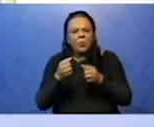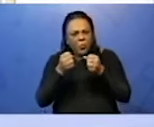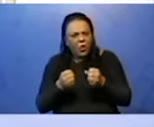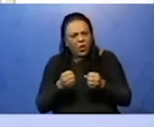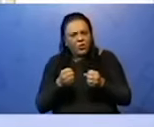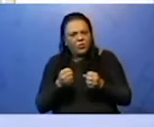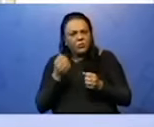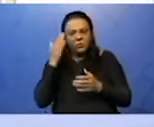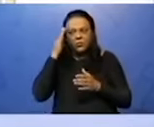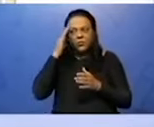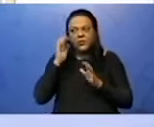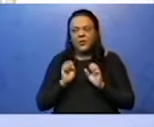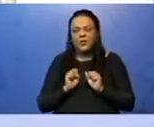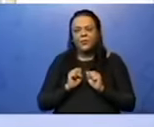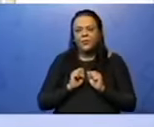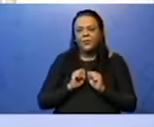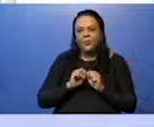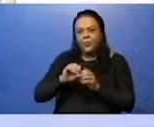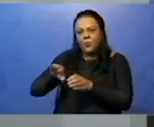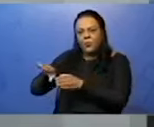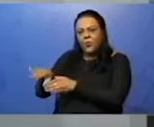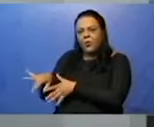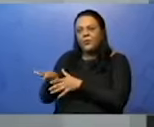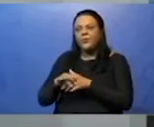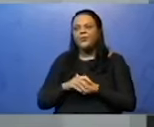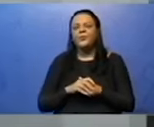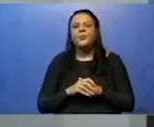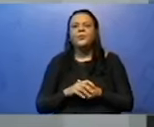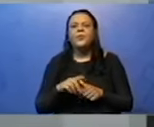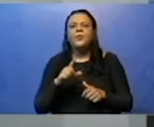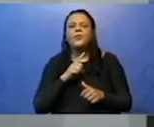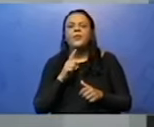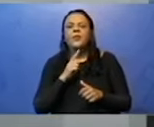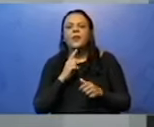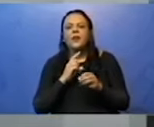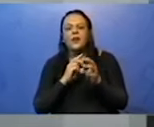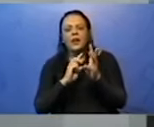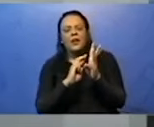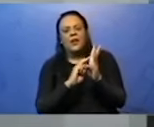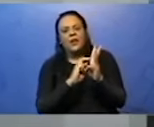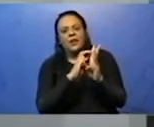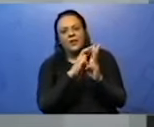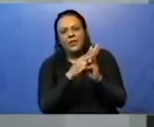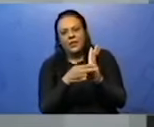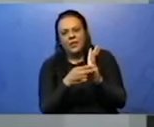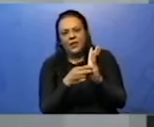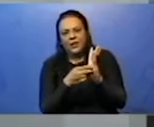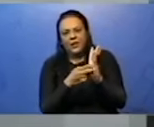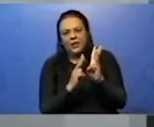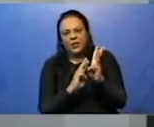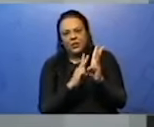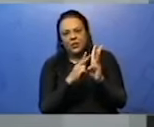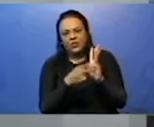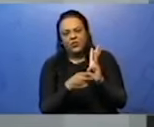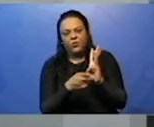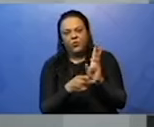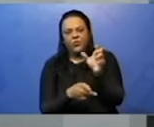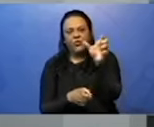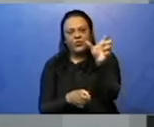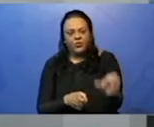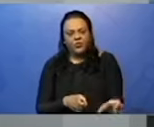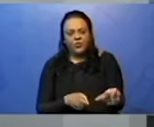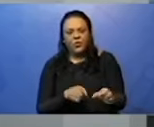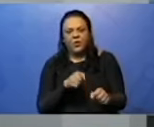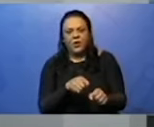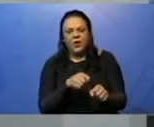Bem, de uma forma geral, nós podemos falar que existe três tipos de sujeito. O sujeito que é determinado, o